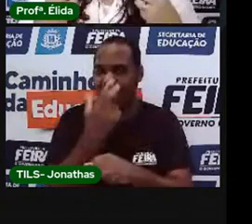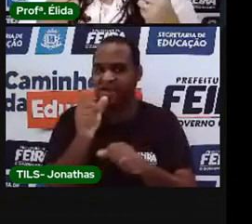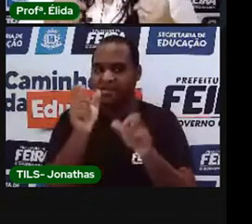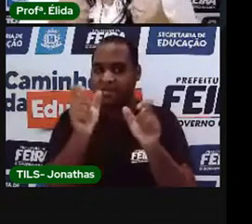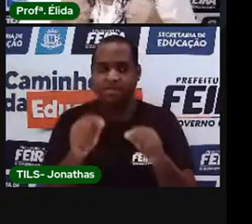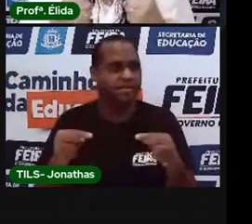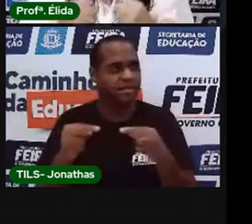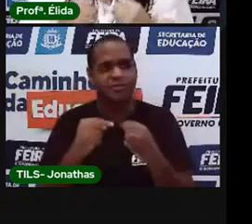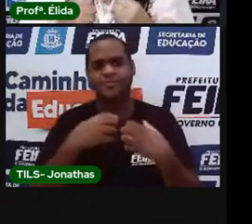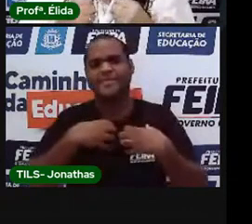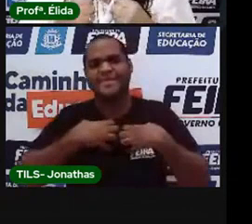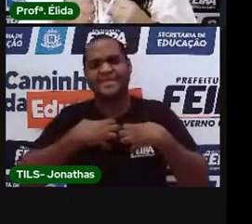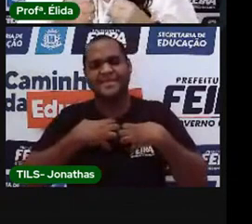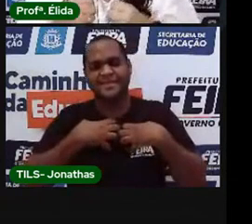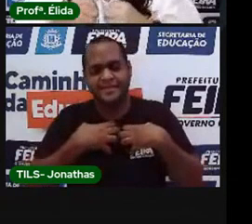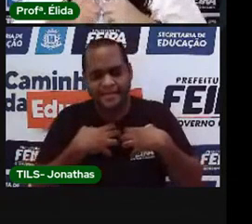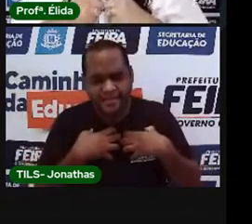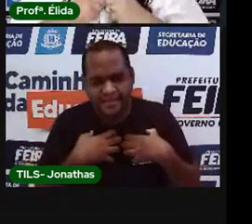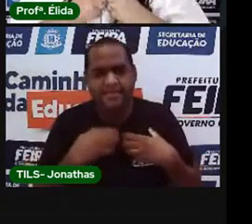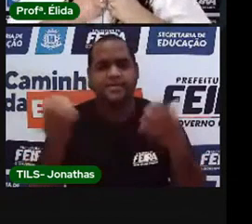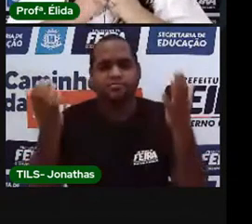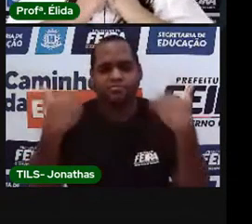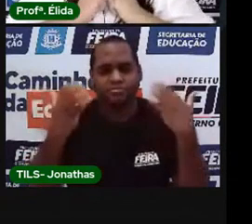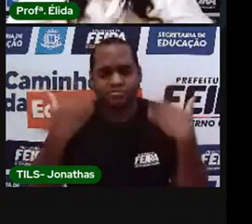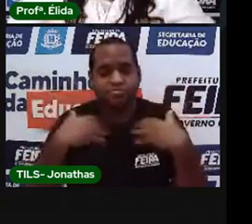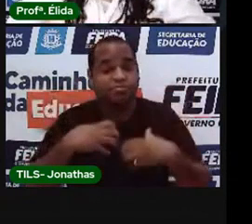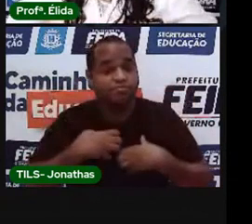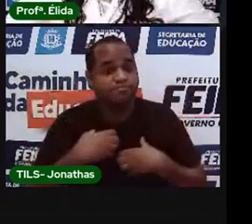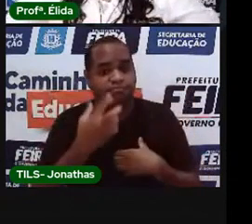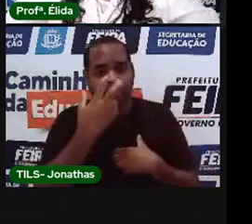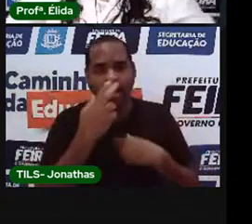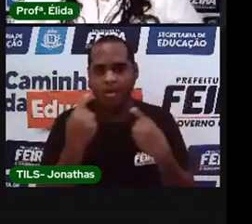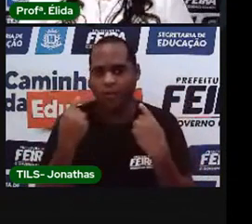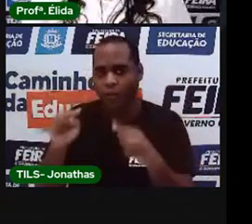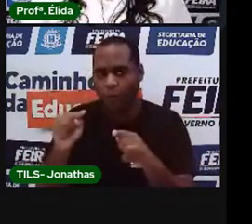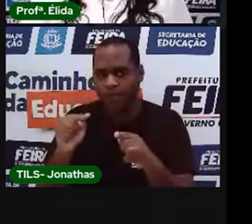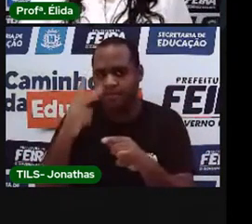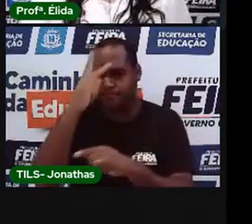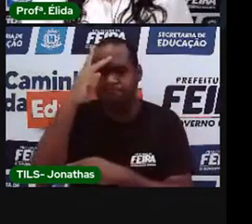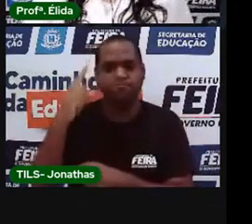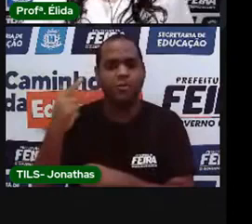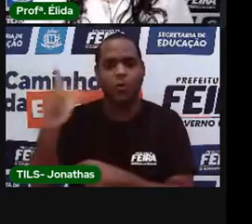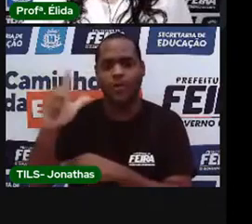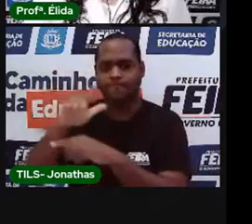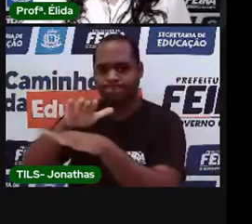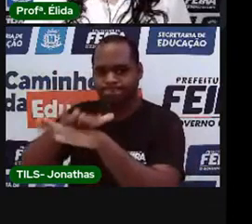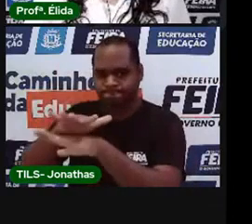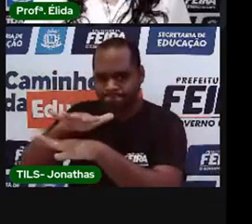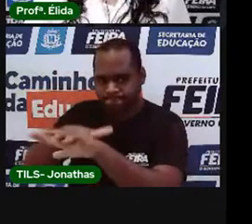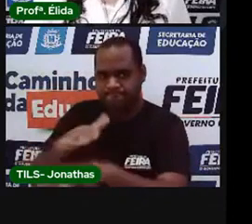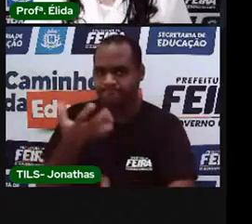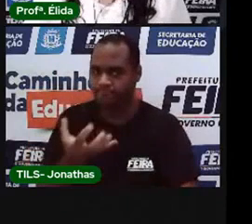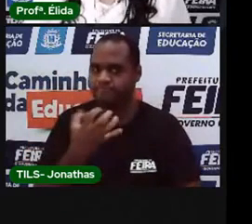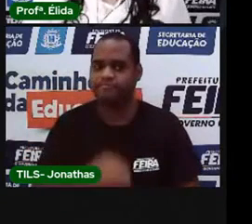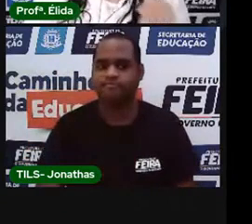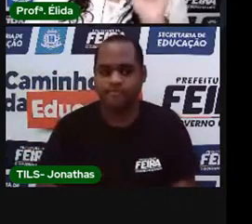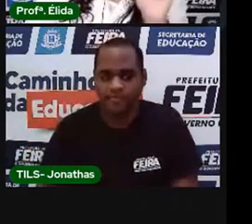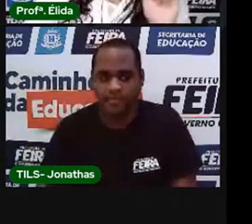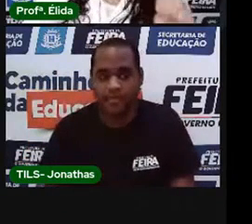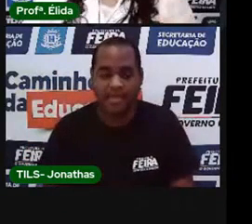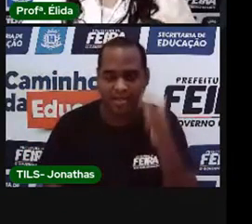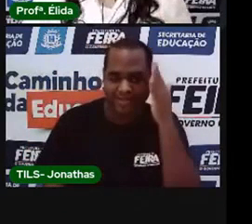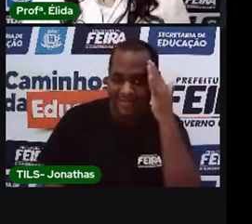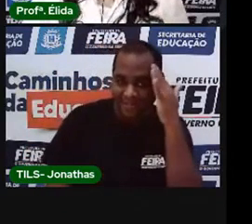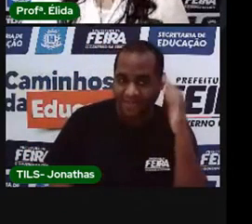gente sente, a gente tem vontade de não escutar na primeira pessoa que está na frente da gente. Agora